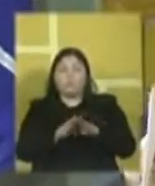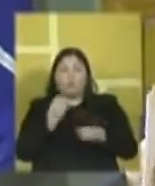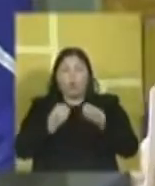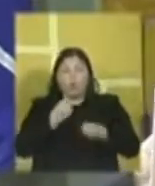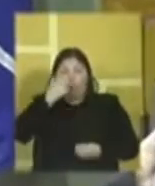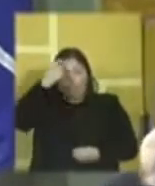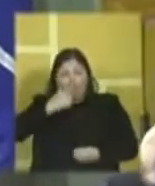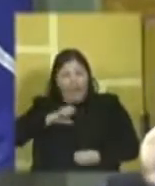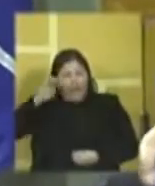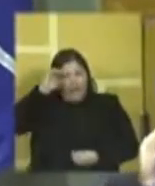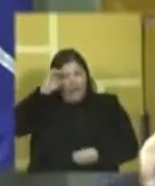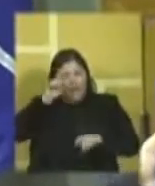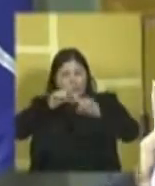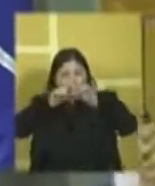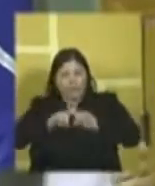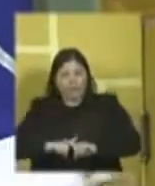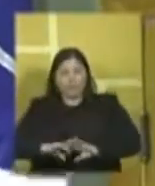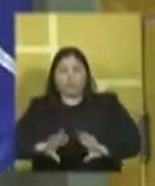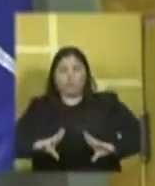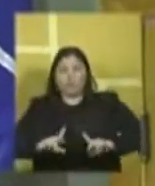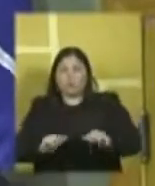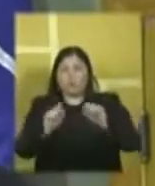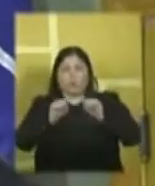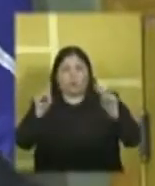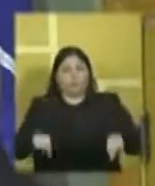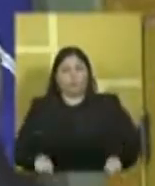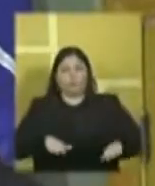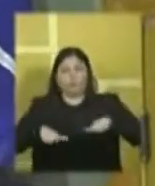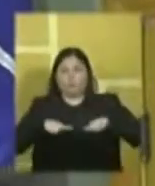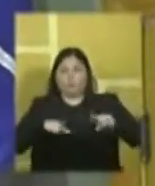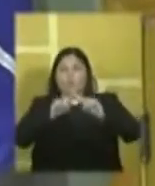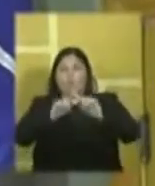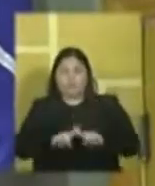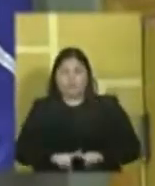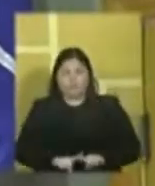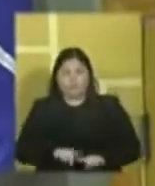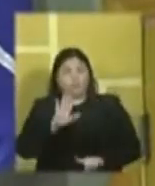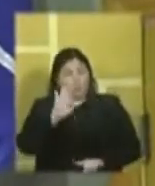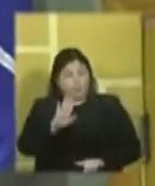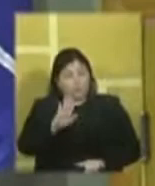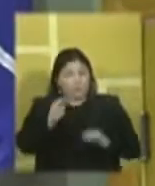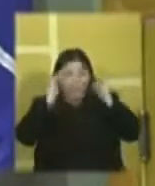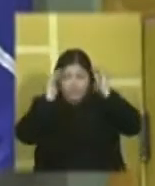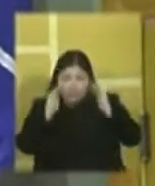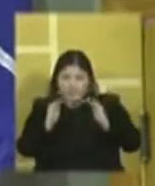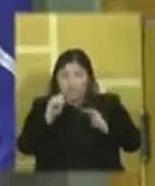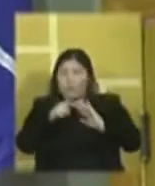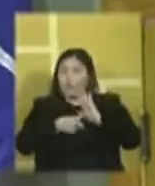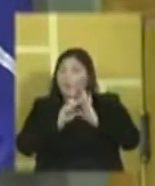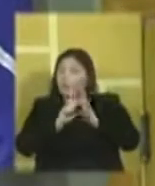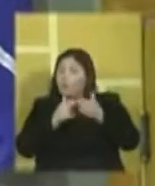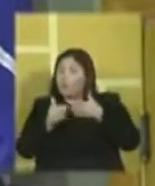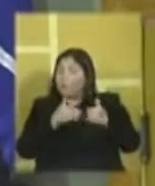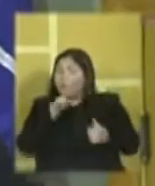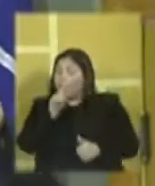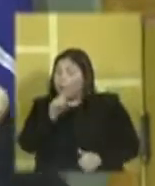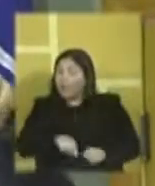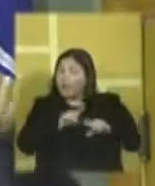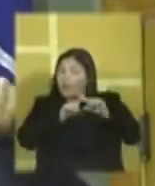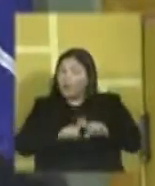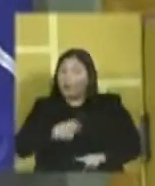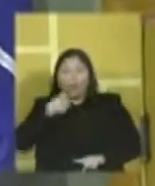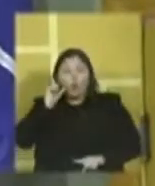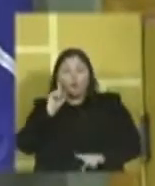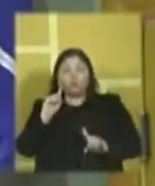da Caixa, que serve para todos os seus servidores. Então, preste atenção. Antes de mais nada, Vossa Excelência é um servidor. E ontem, Vossa Excelência, foi na